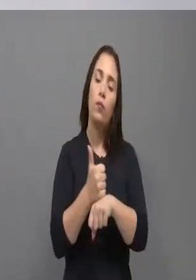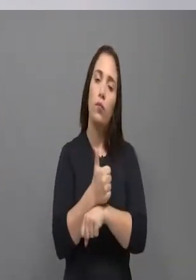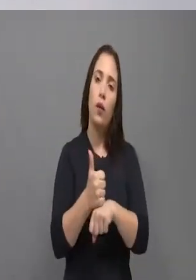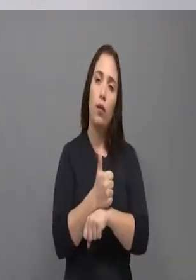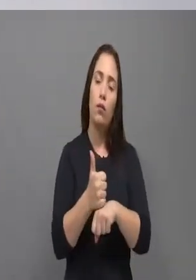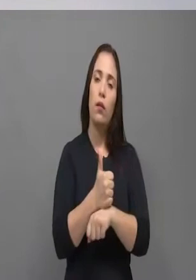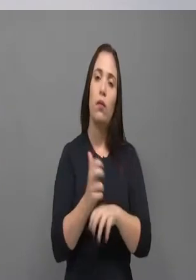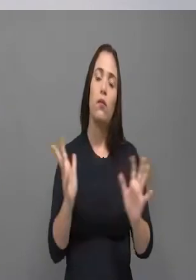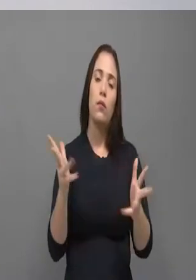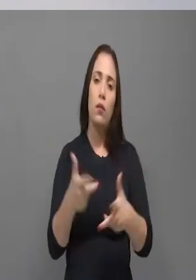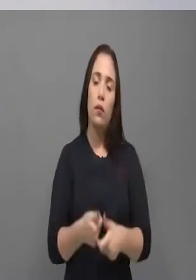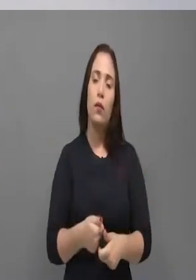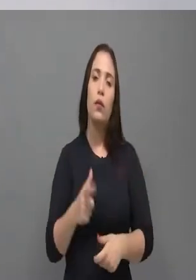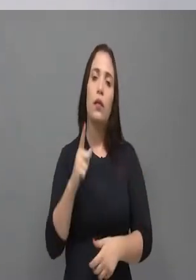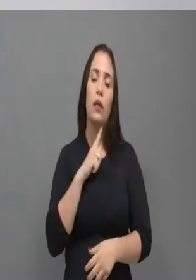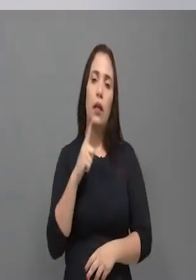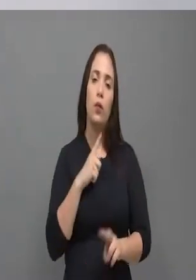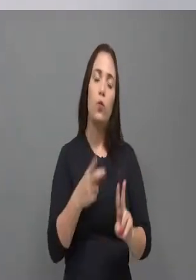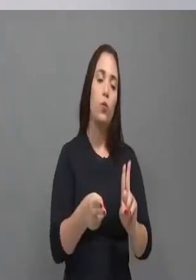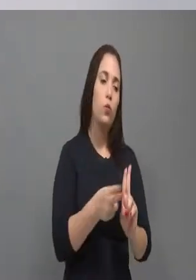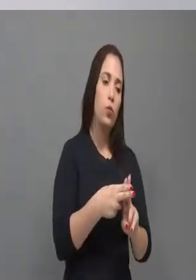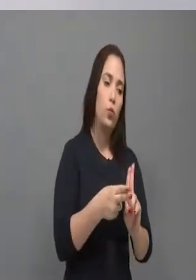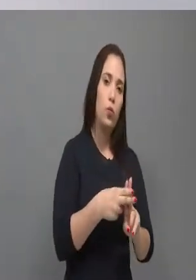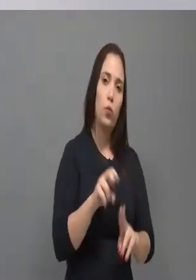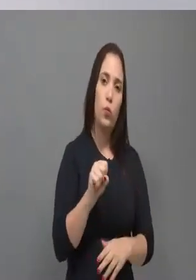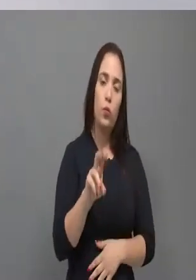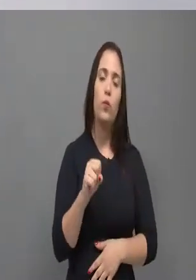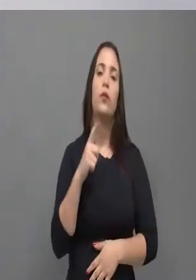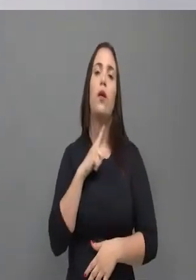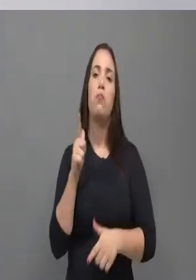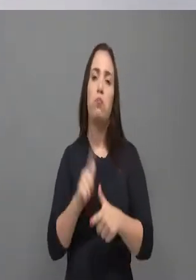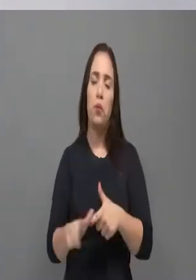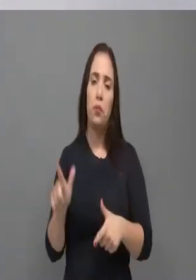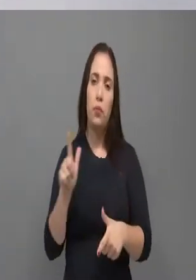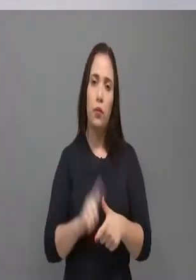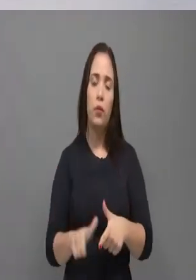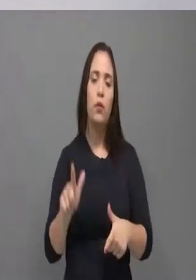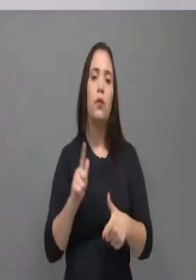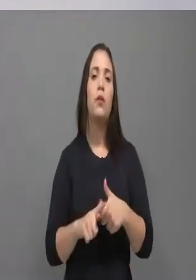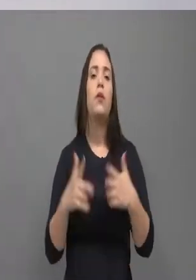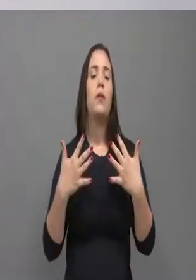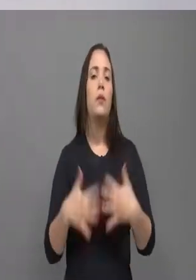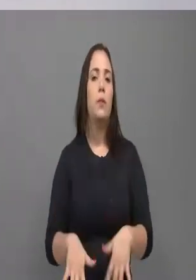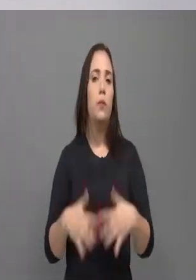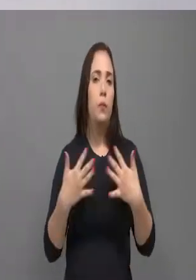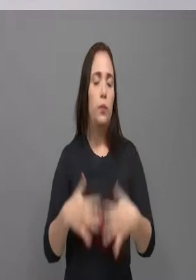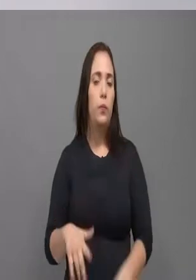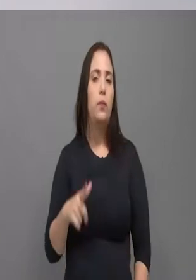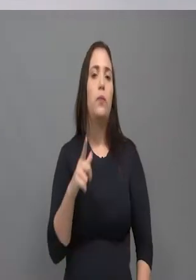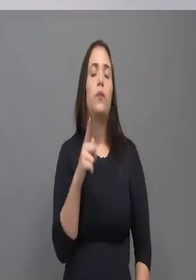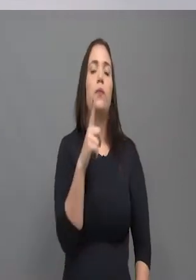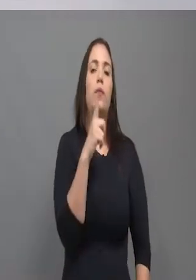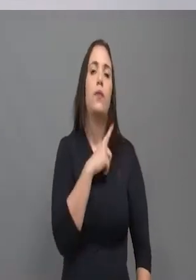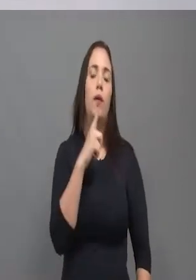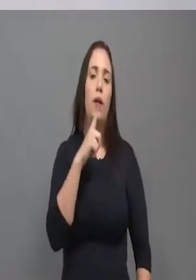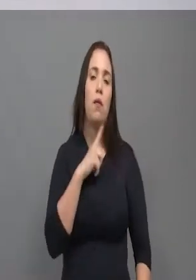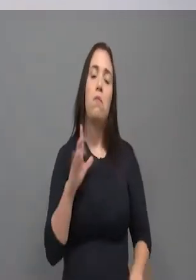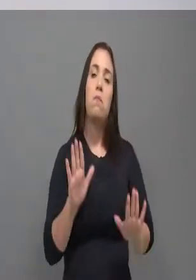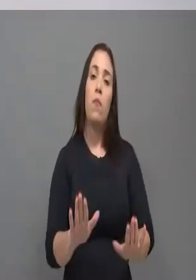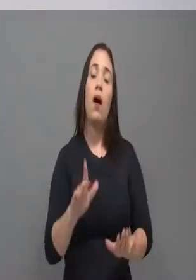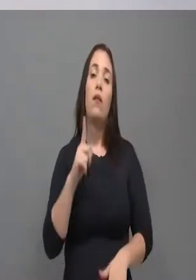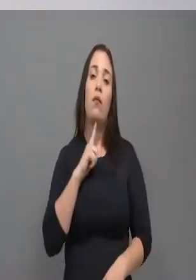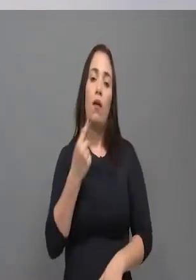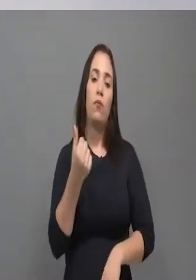mas tem um fundo. Agora, o Fundo de Segurança, o Fundo Nacional de Segurança, tem que discutir. Nunca teve. Quer dizer, os governos... E aí,